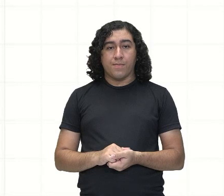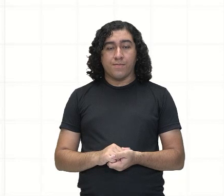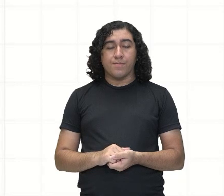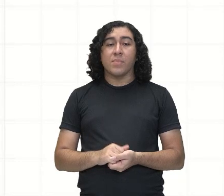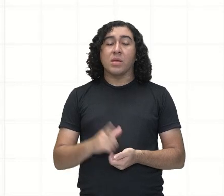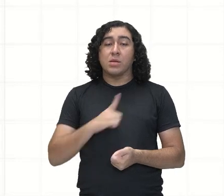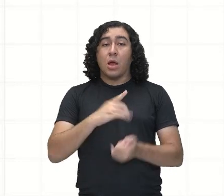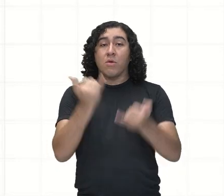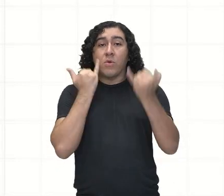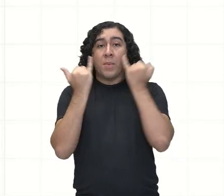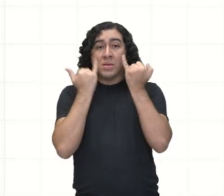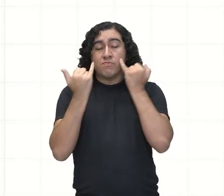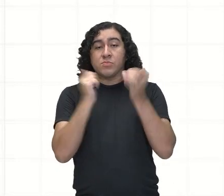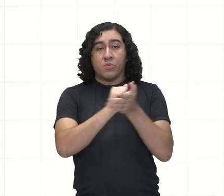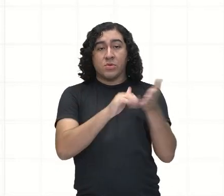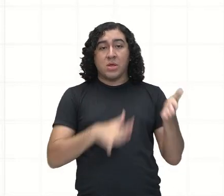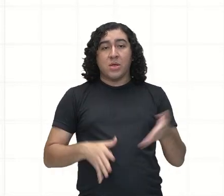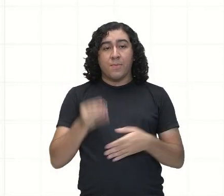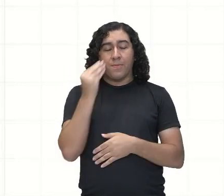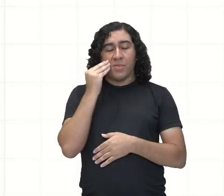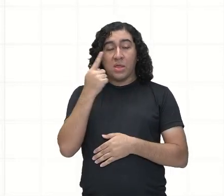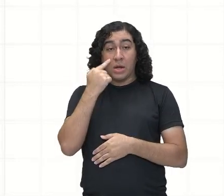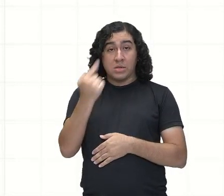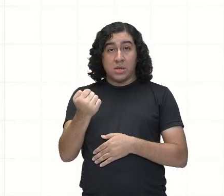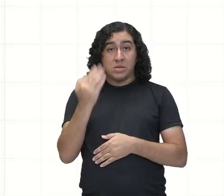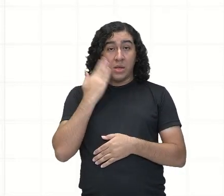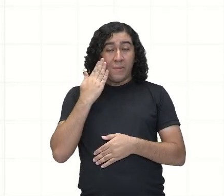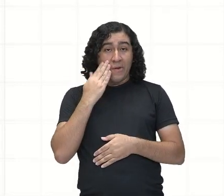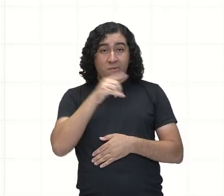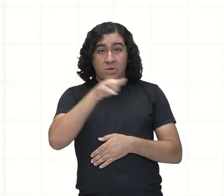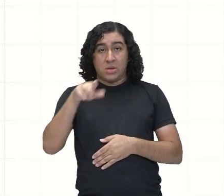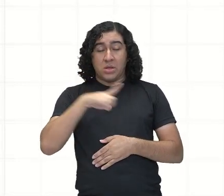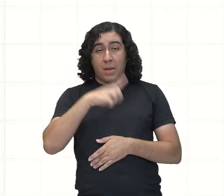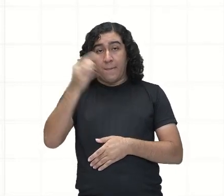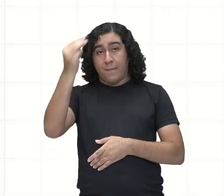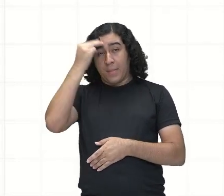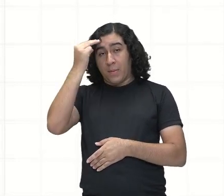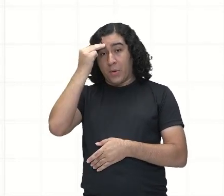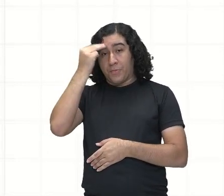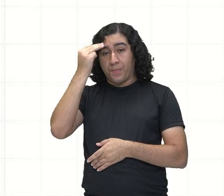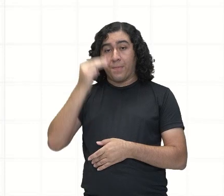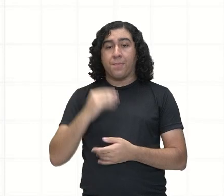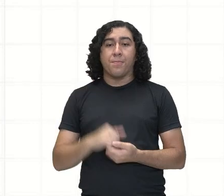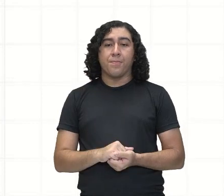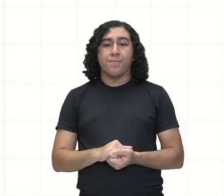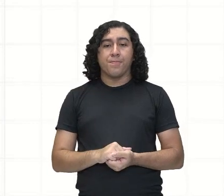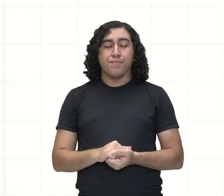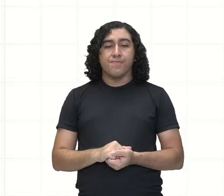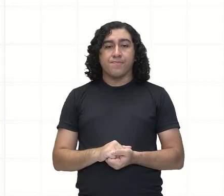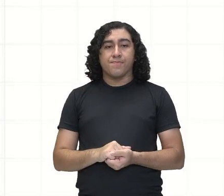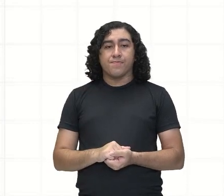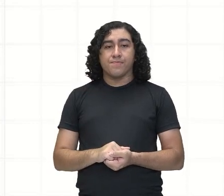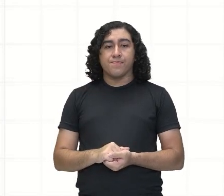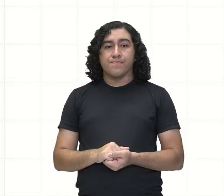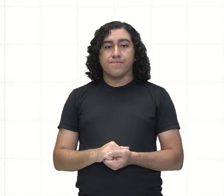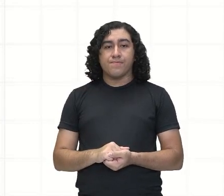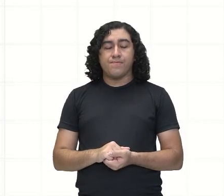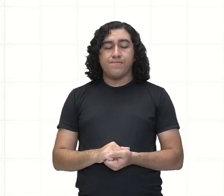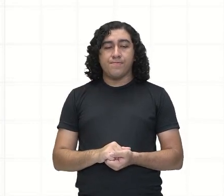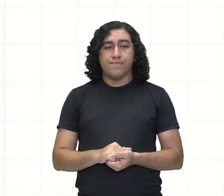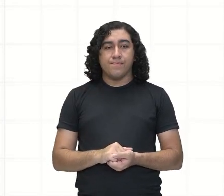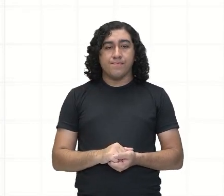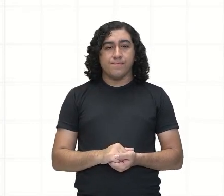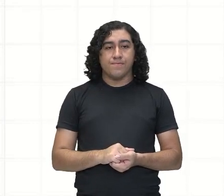dados do problema. Isso é interessante para você fazer sempre, tá? Se tiver um